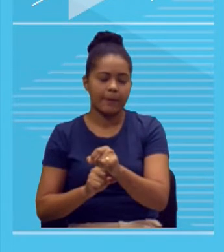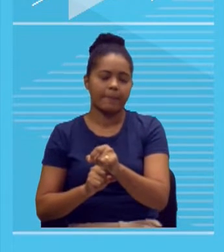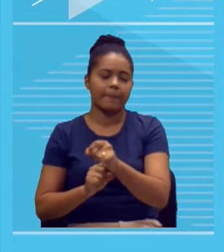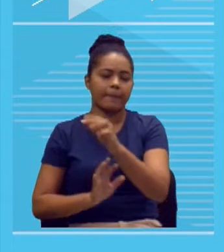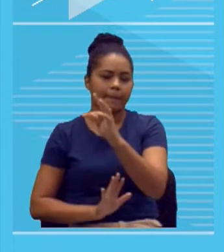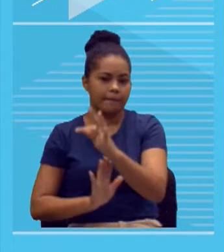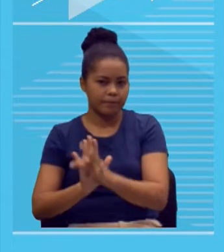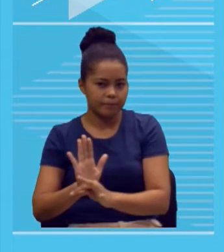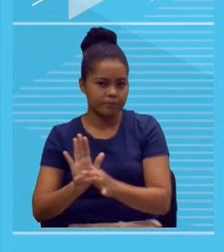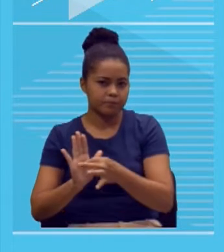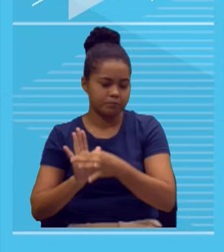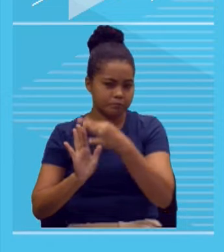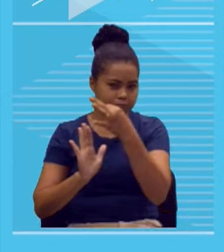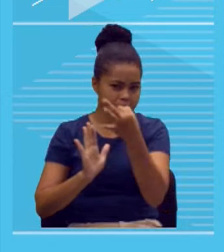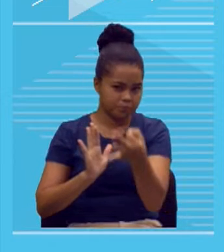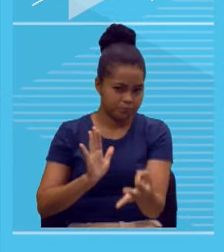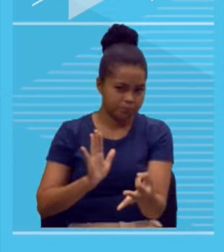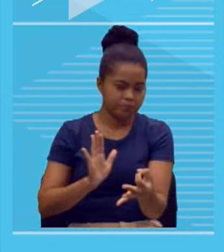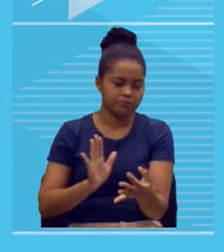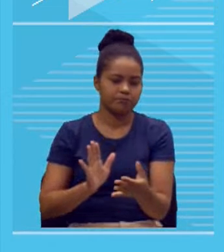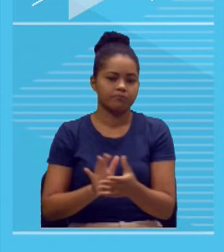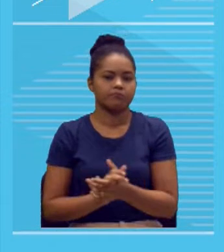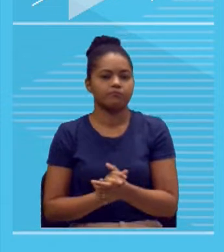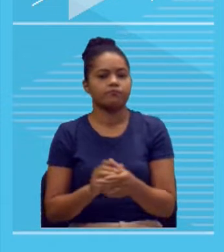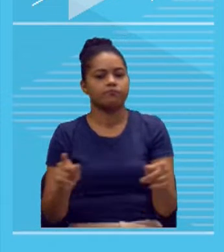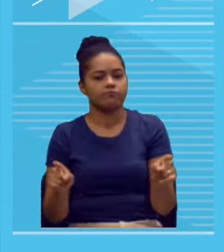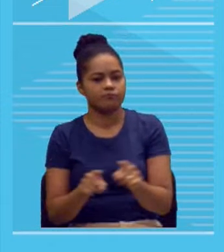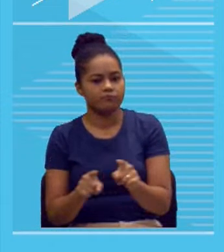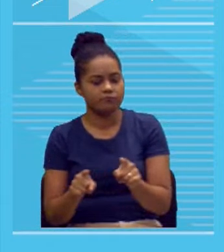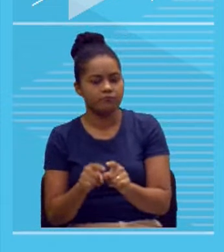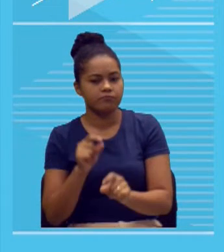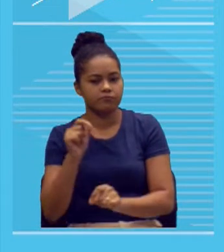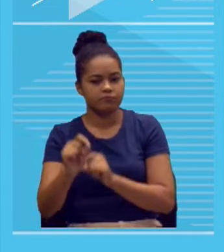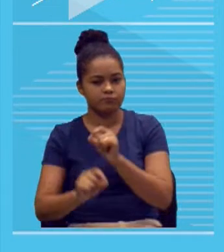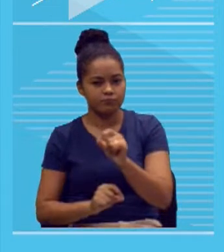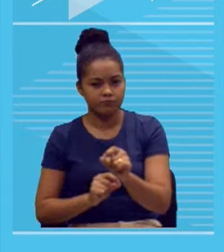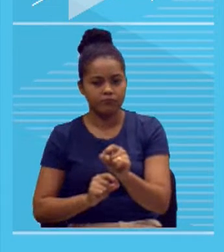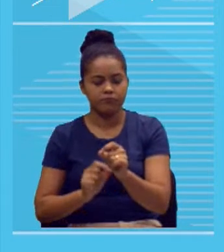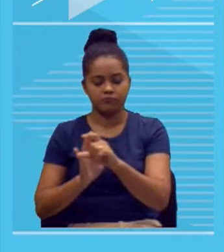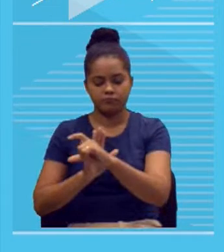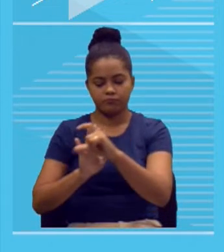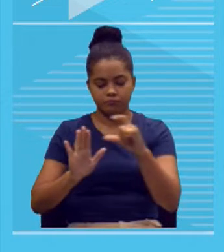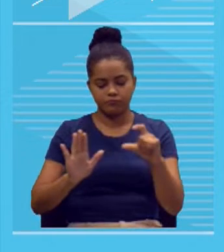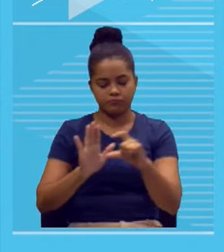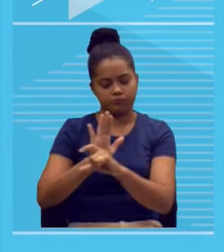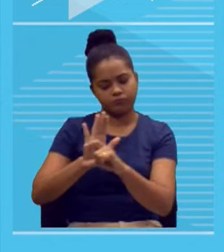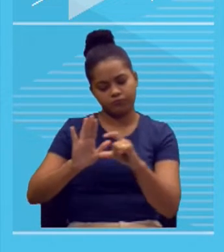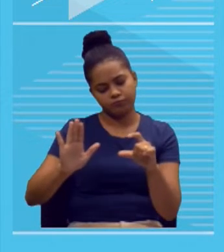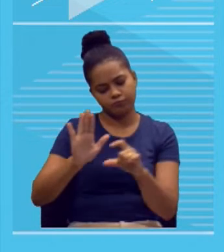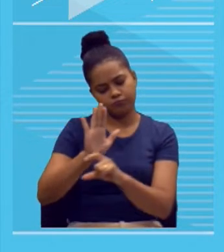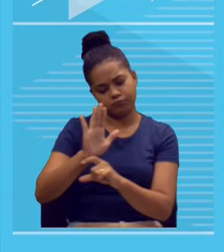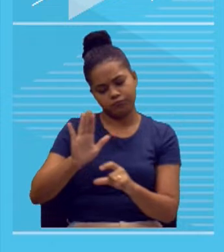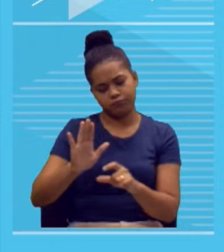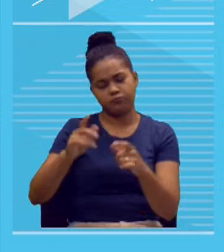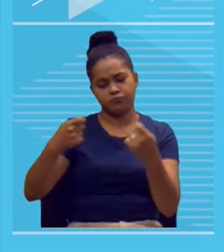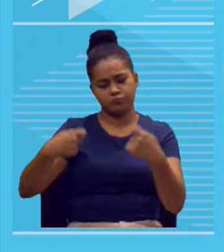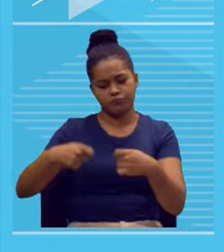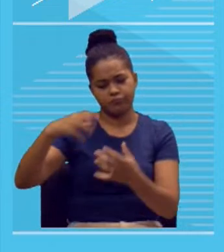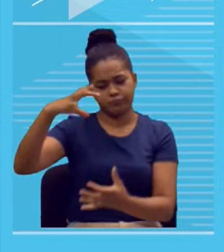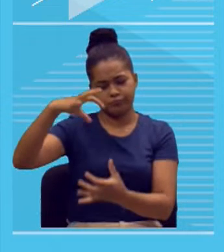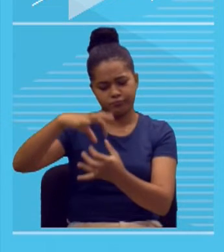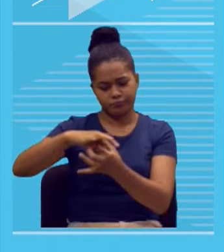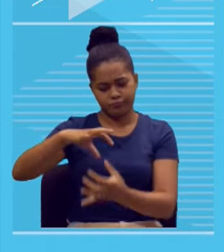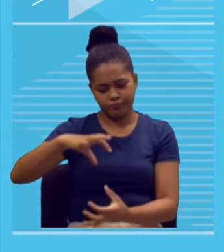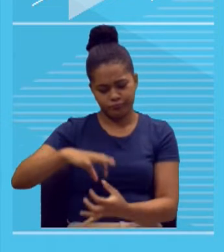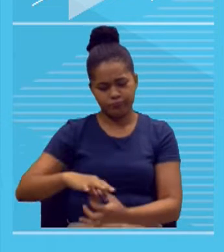que esse é o de que está escrevendo um texto, escreve a introdução, faz o desenvolvimento 1, tudo bonitinho, lá do desenvolvimento 2, já está com um pedaço